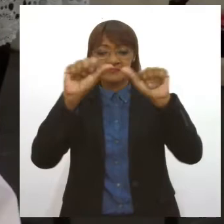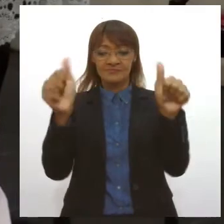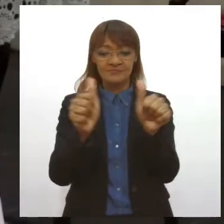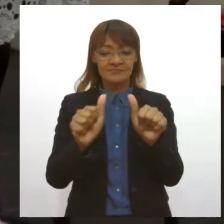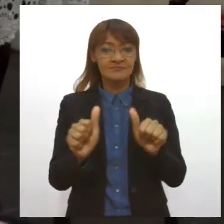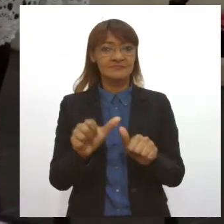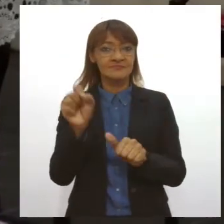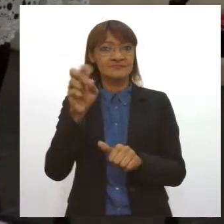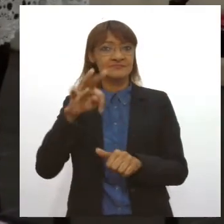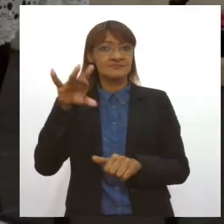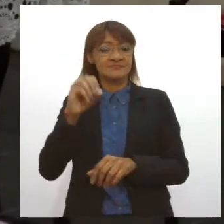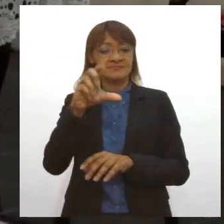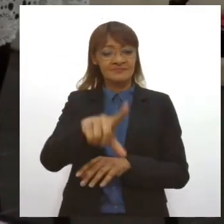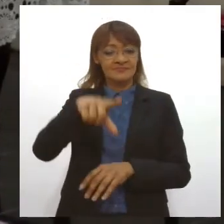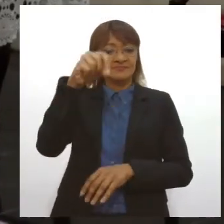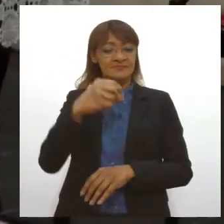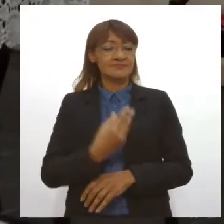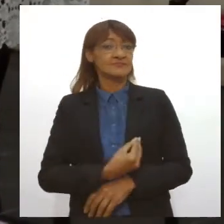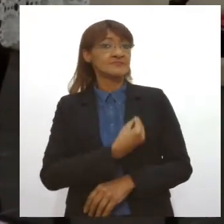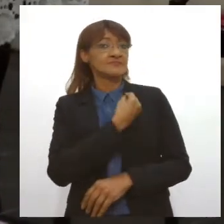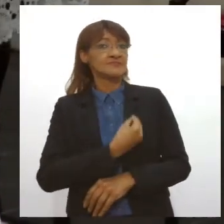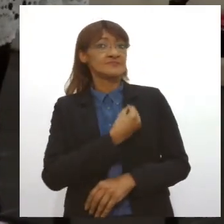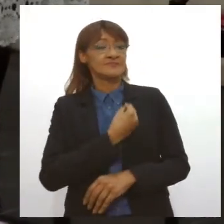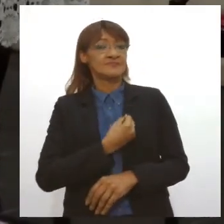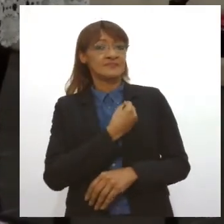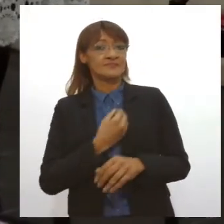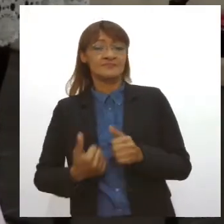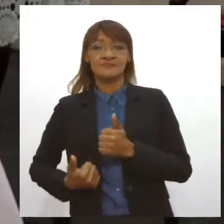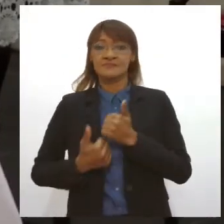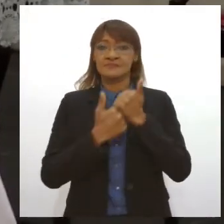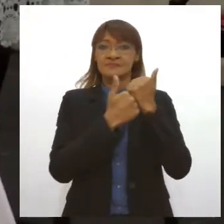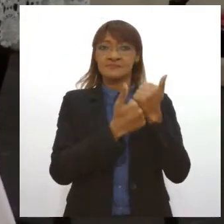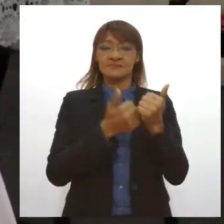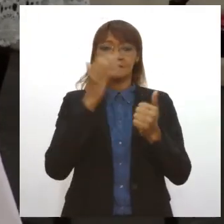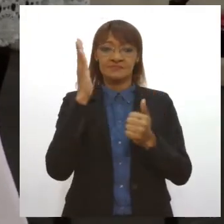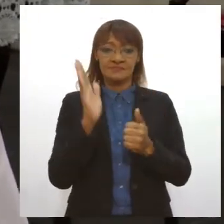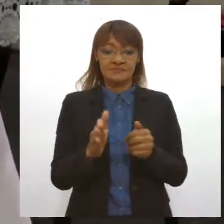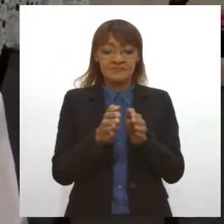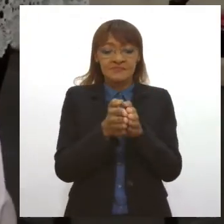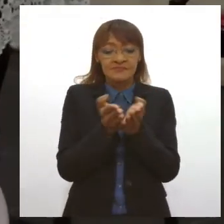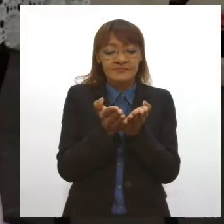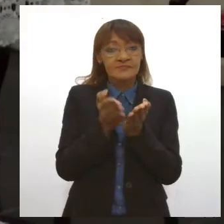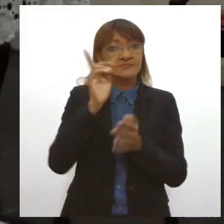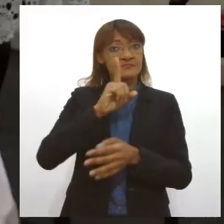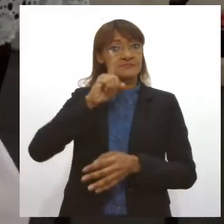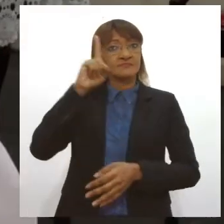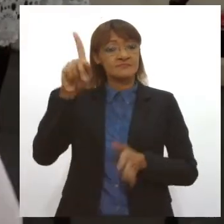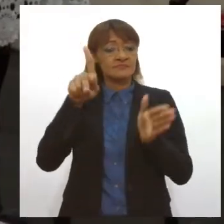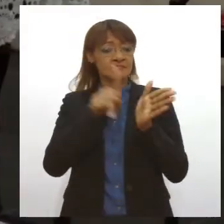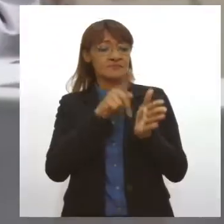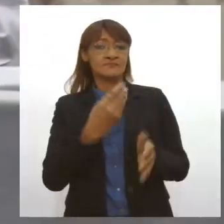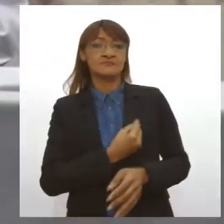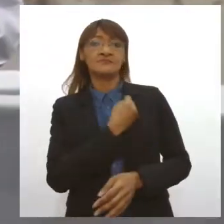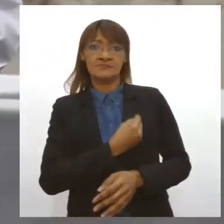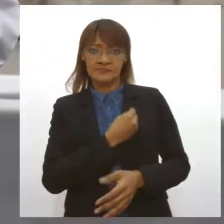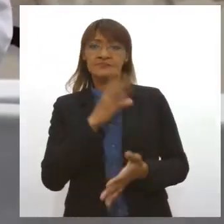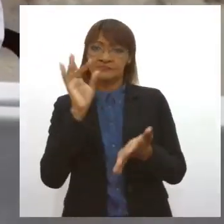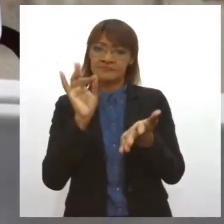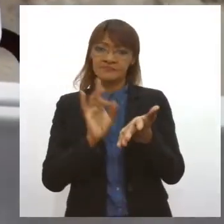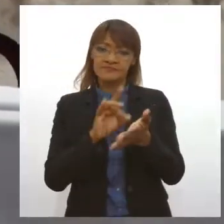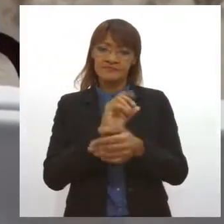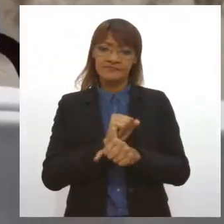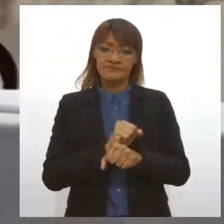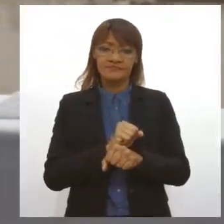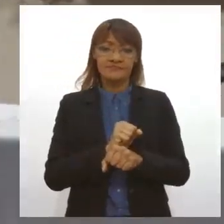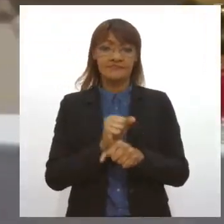escolheu a vida e a defendeu com a palavra, com a palavra de Deus e com a própria vida. de fato, defendeu. Mesmo em